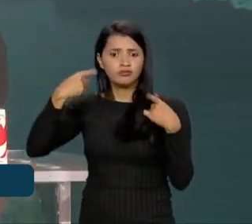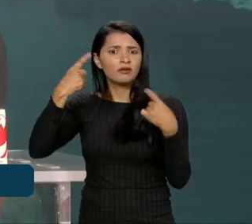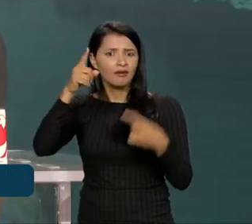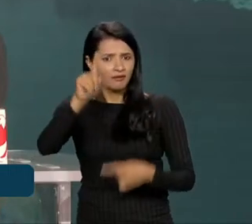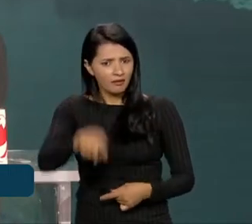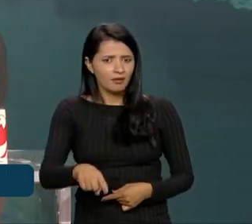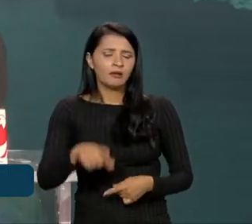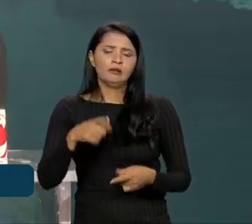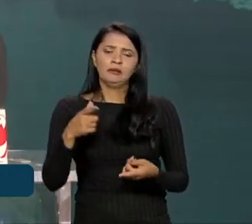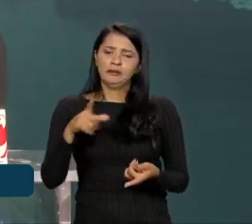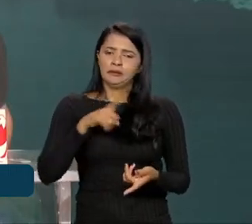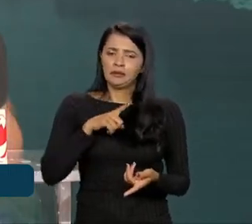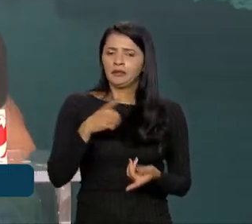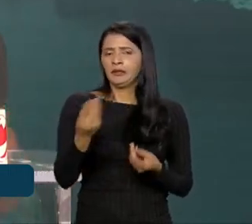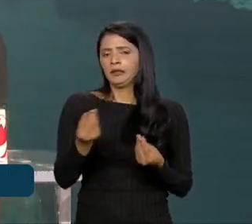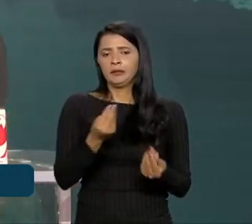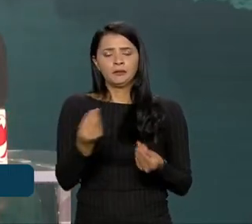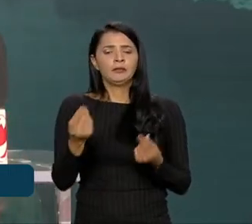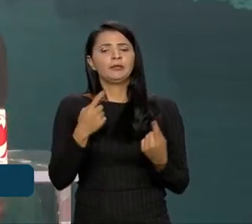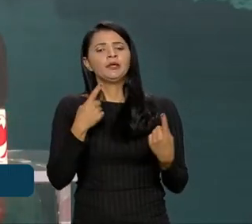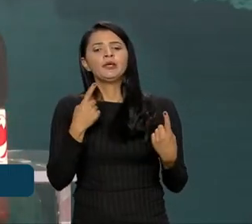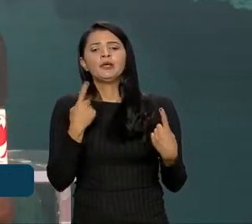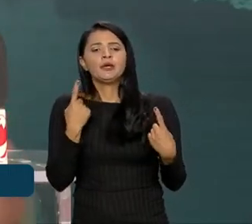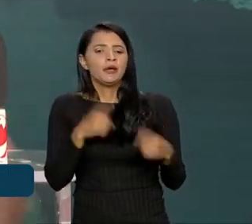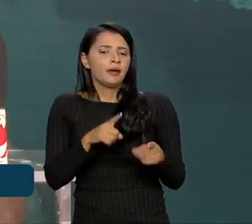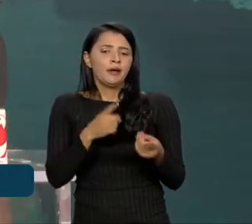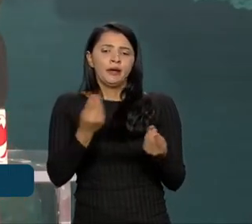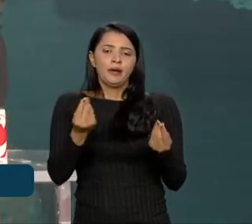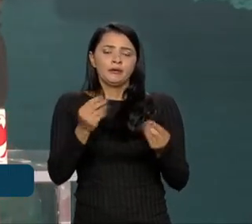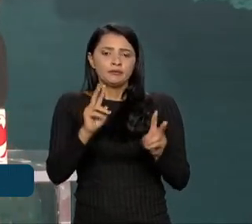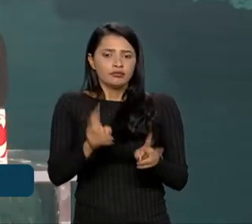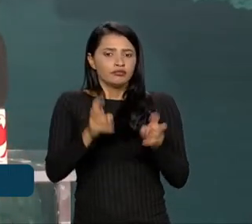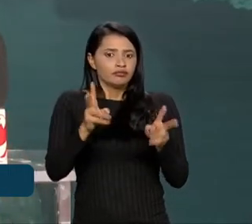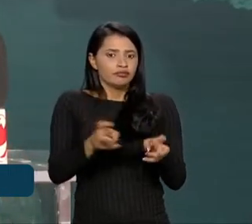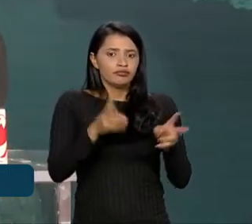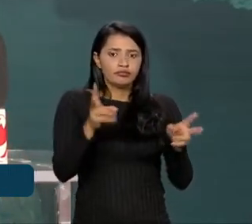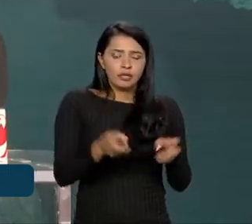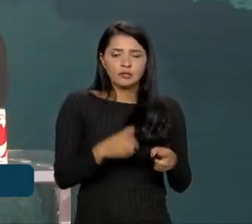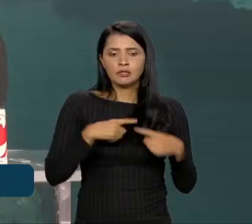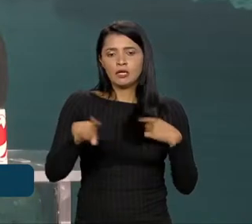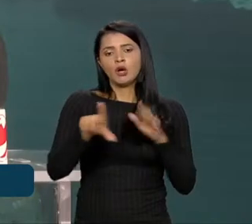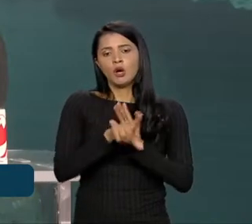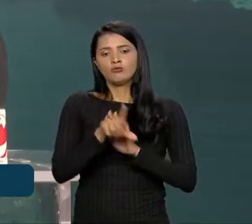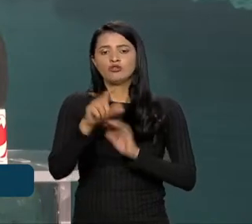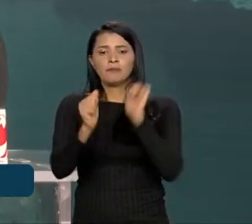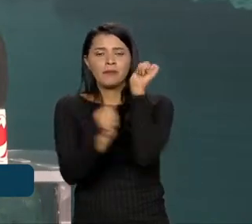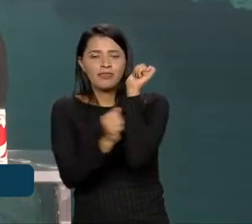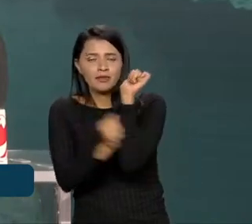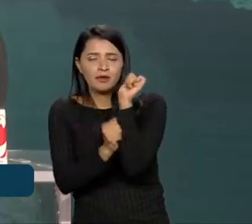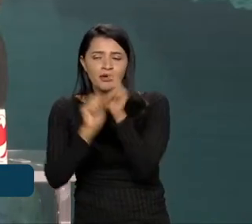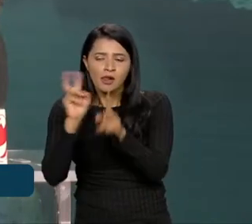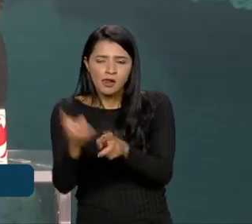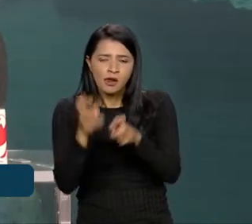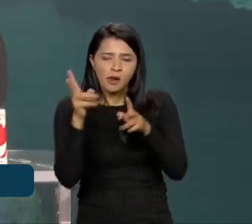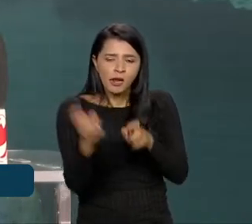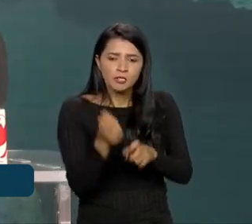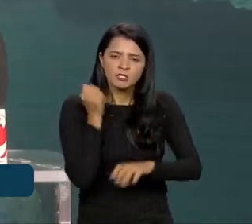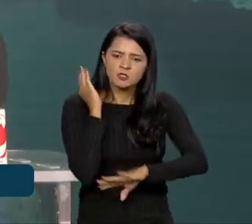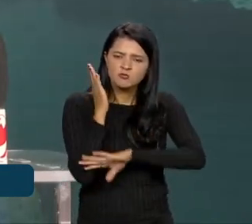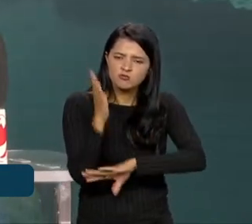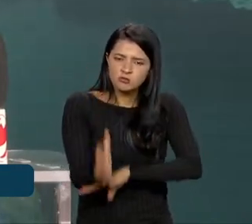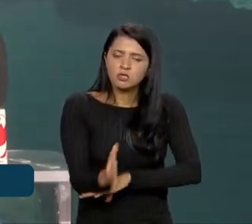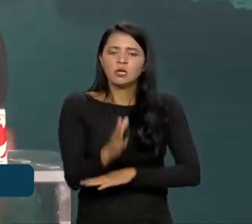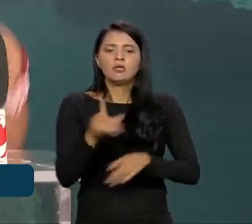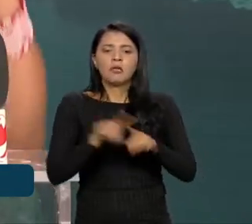que perpassam por combater a exploração ilegal de madeira, exploração ilegal dos